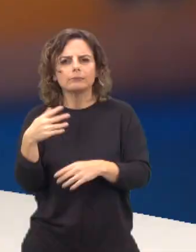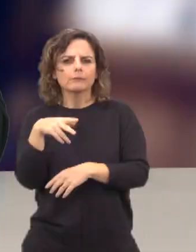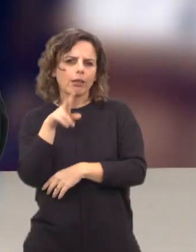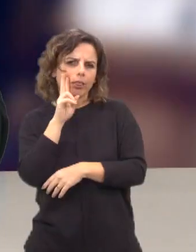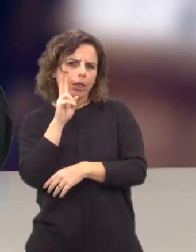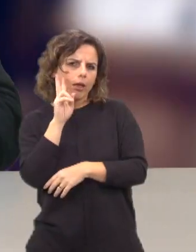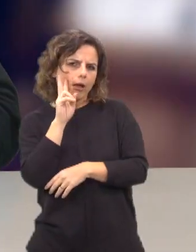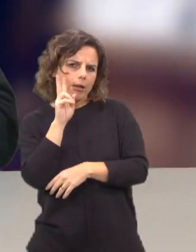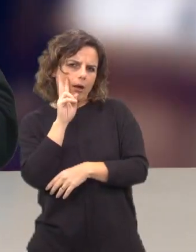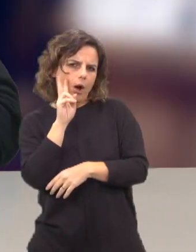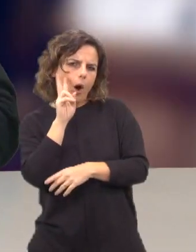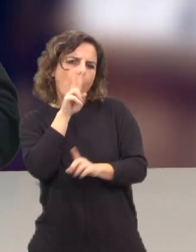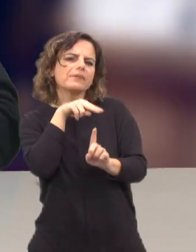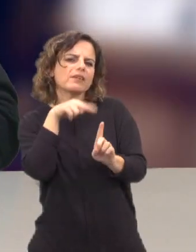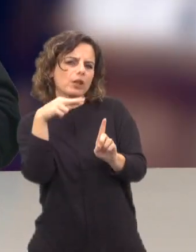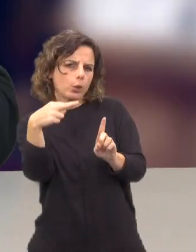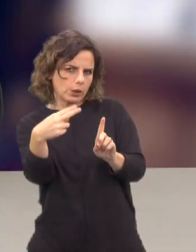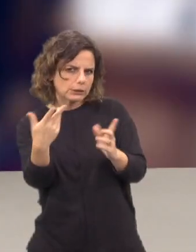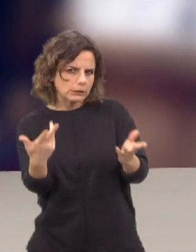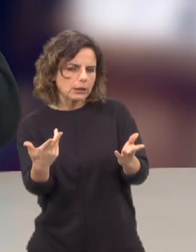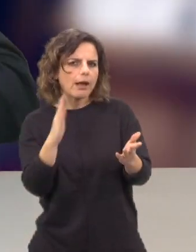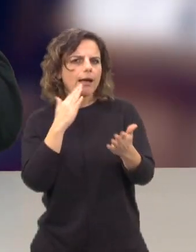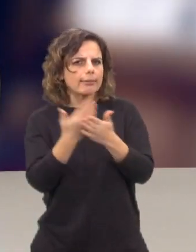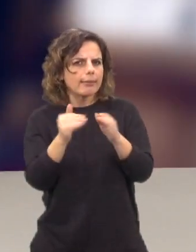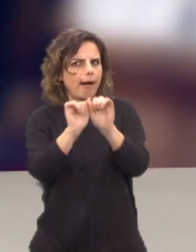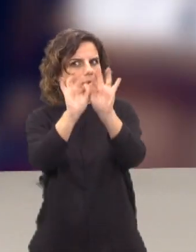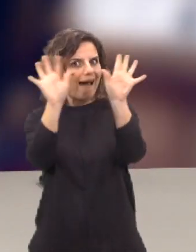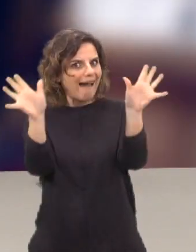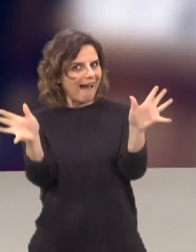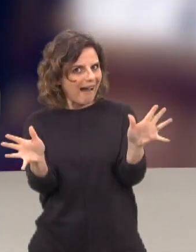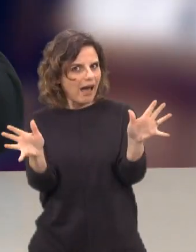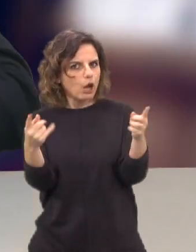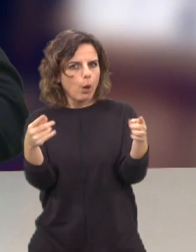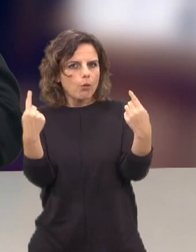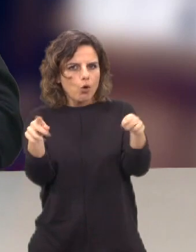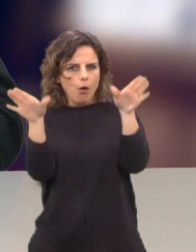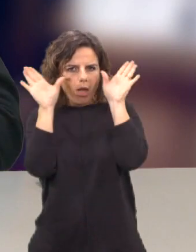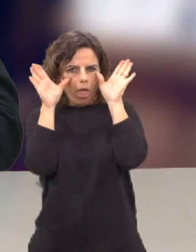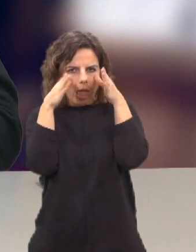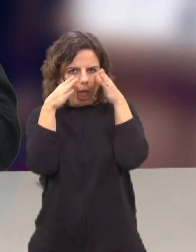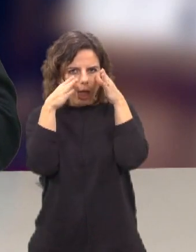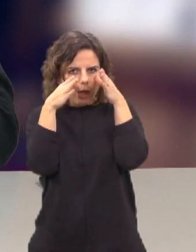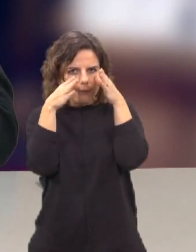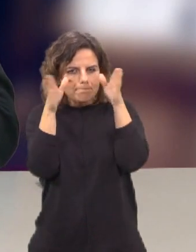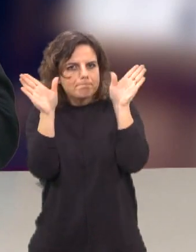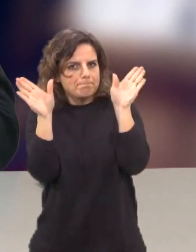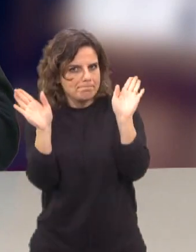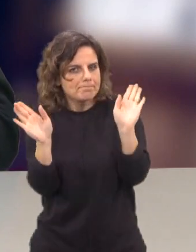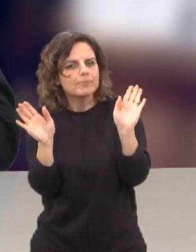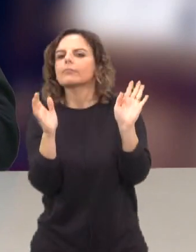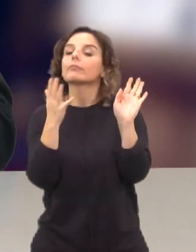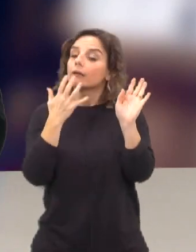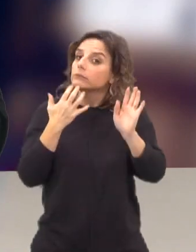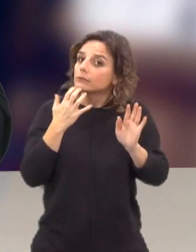largo do que aquilo que, no imediato, se fecha, digamos, apenas nos nossos olhos. E, portanto, temos que ter muito cuidado,